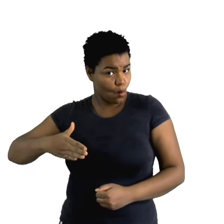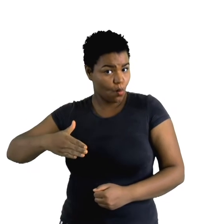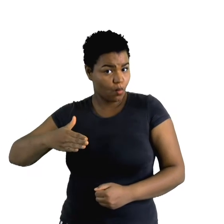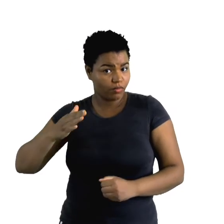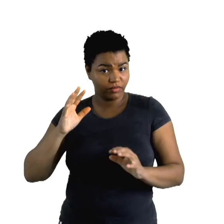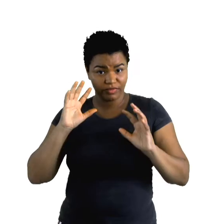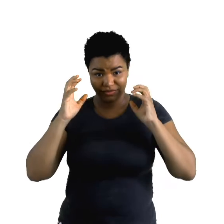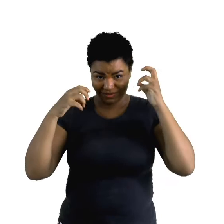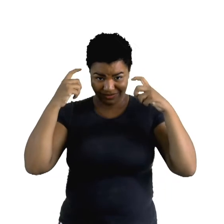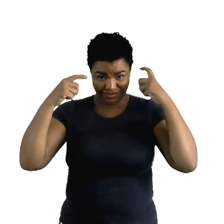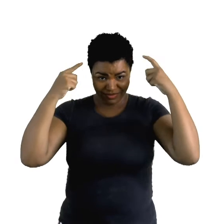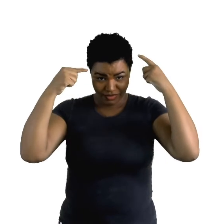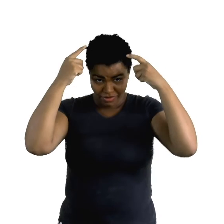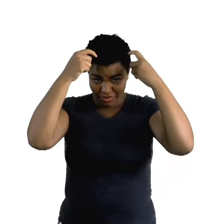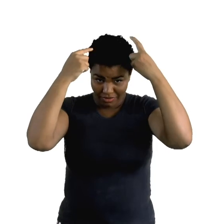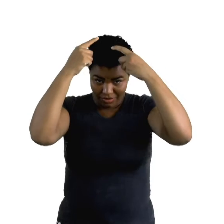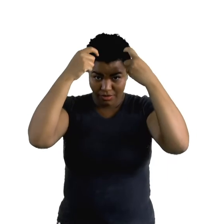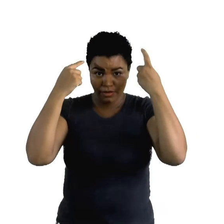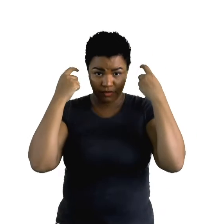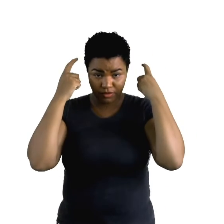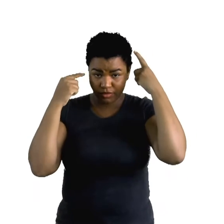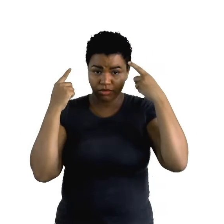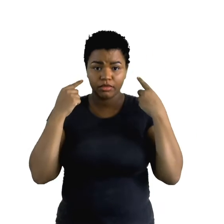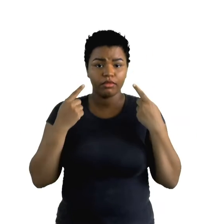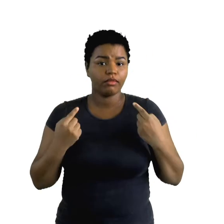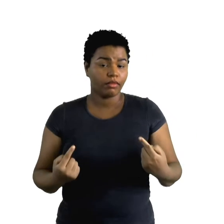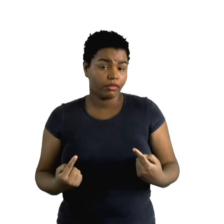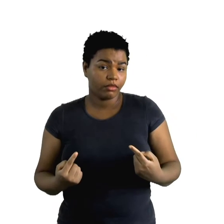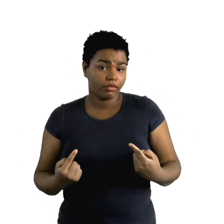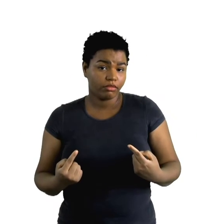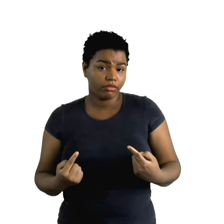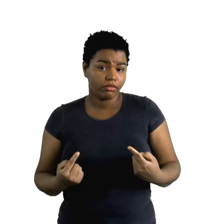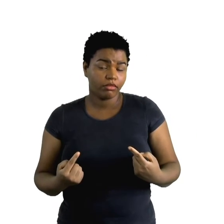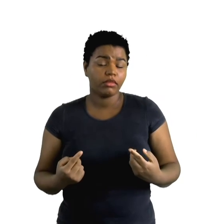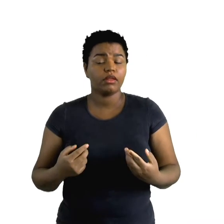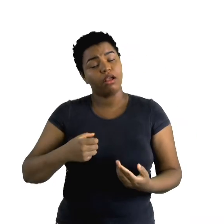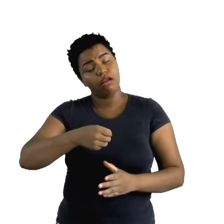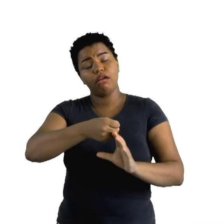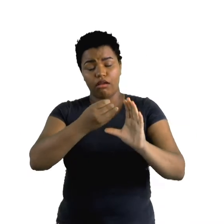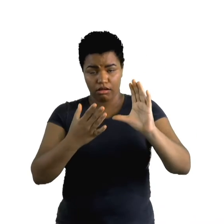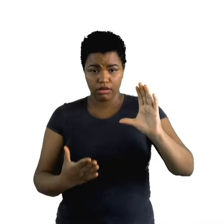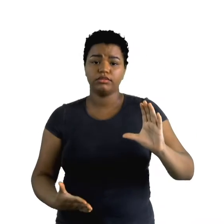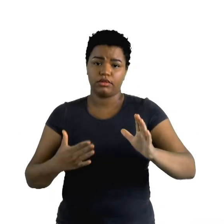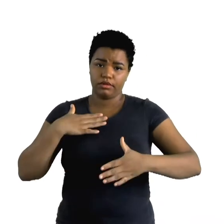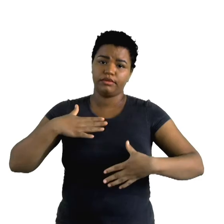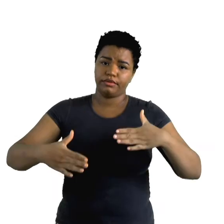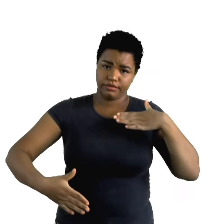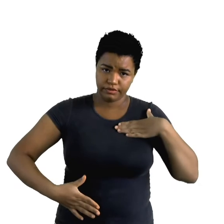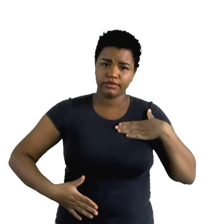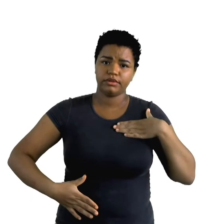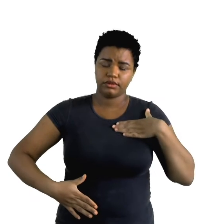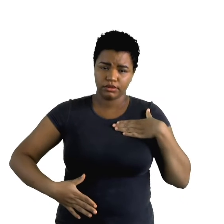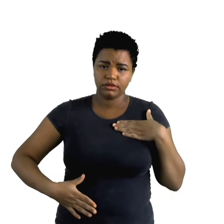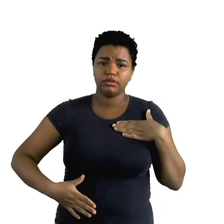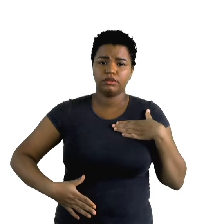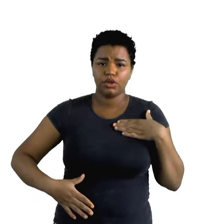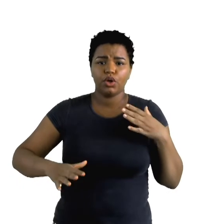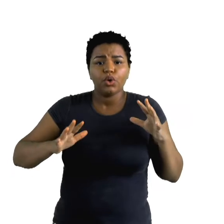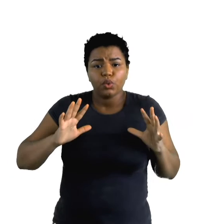liso? Seu cabelo é crespo? Seu cabelo é encaracolado? Essas são as características físicas. Tudo aquilo que você